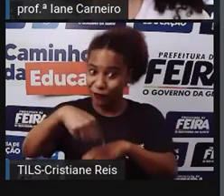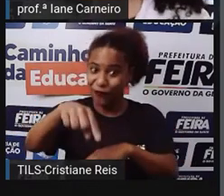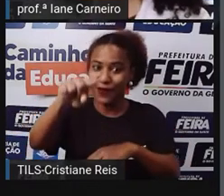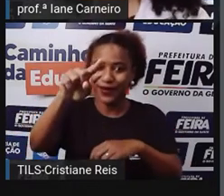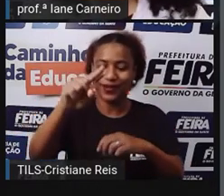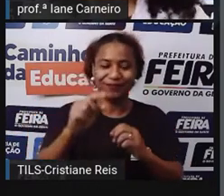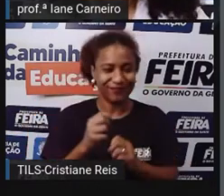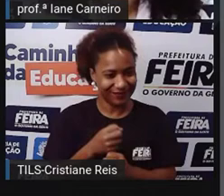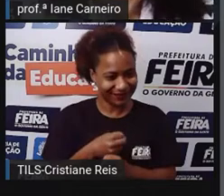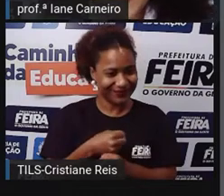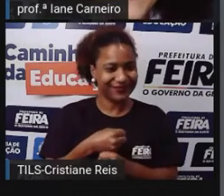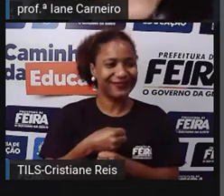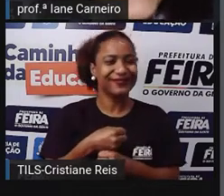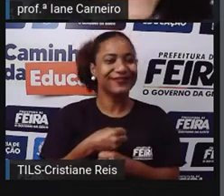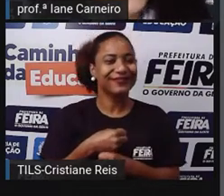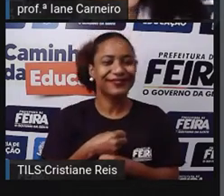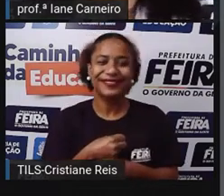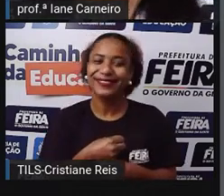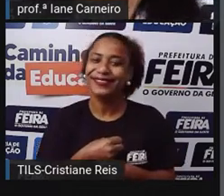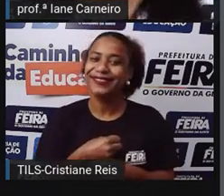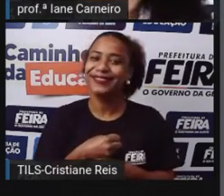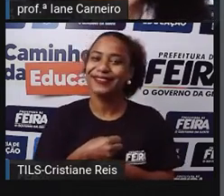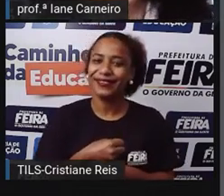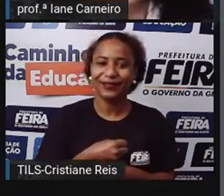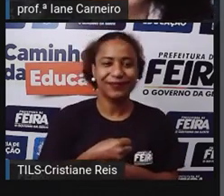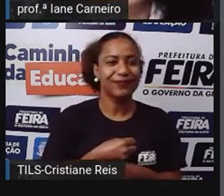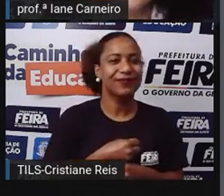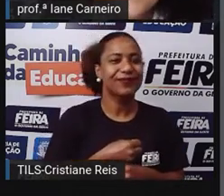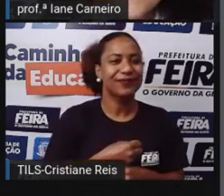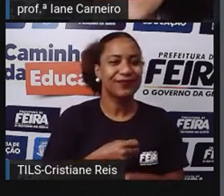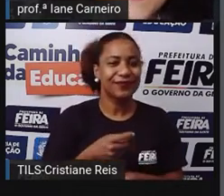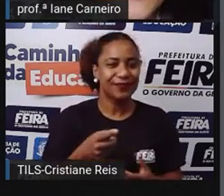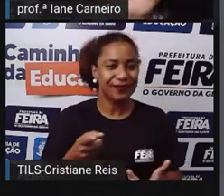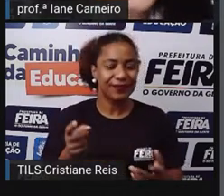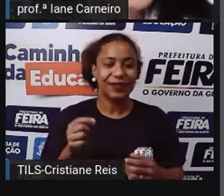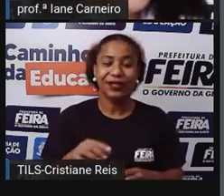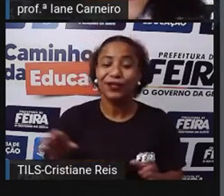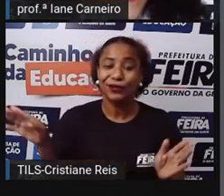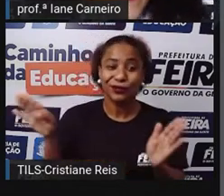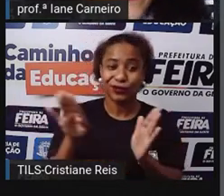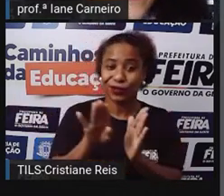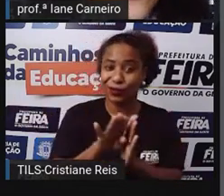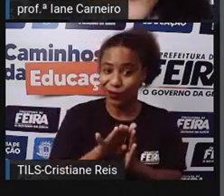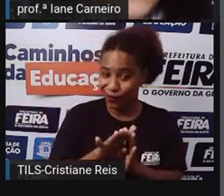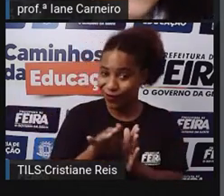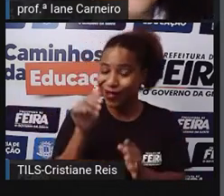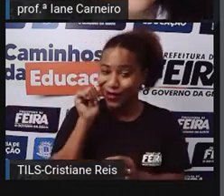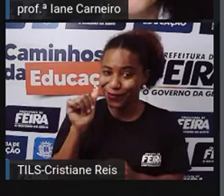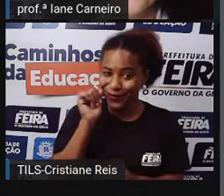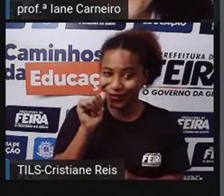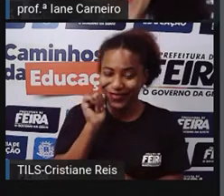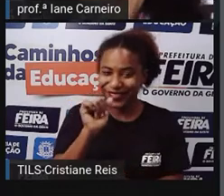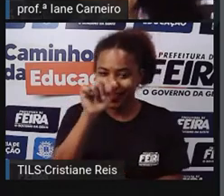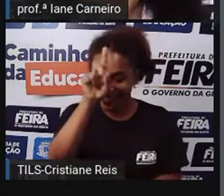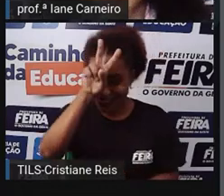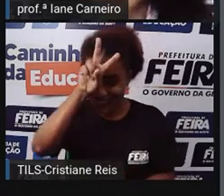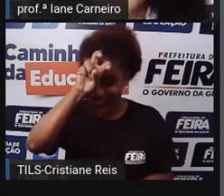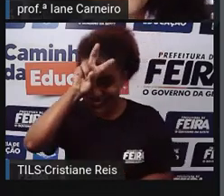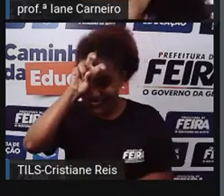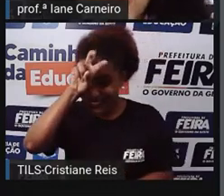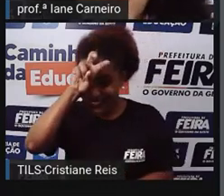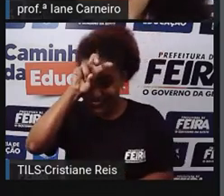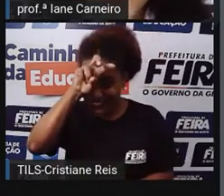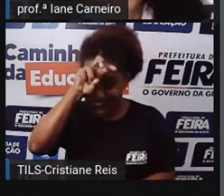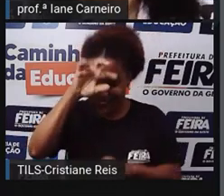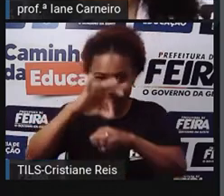Quando chegou lá E ia entrar Dona Joaninha Toda elegante Em seu vestido vermelho